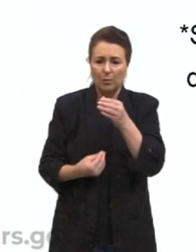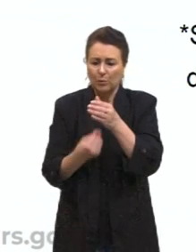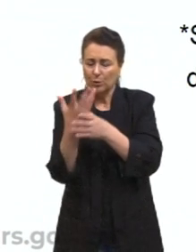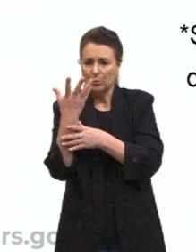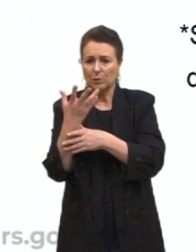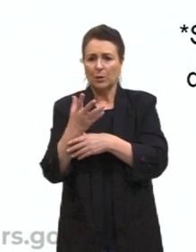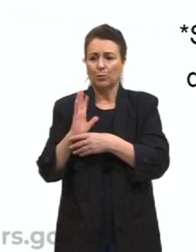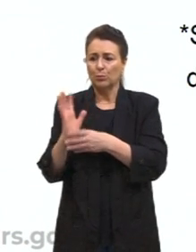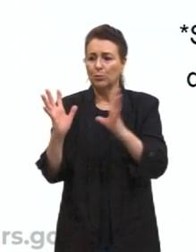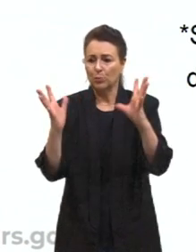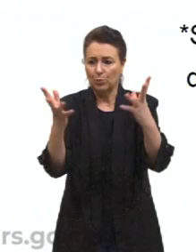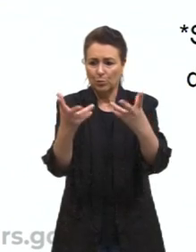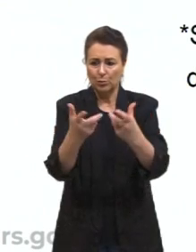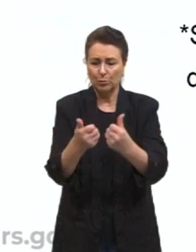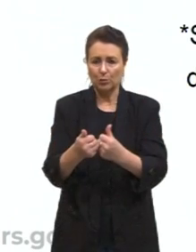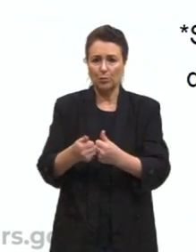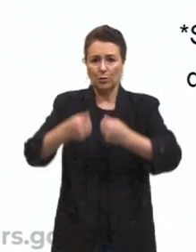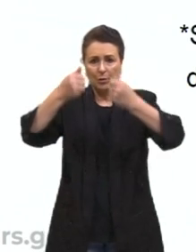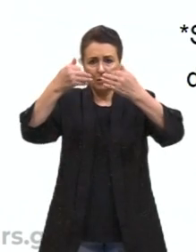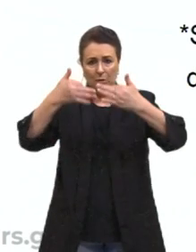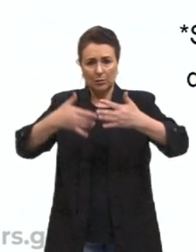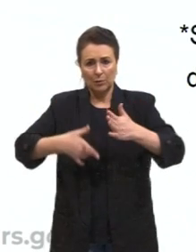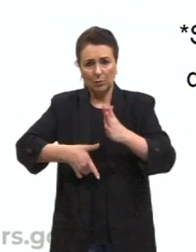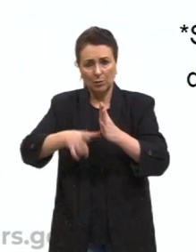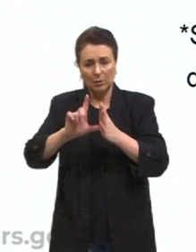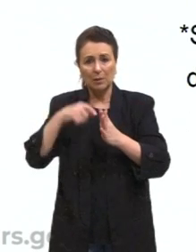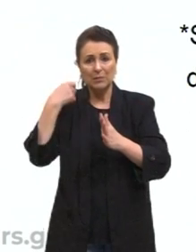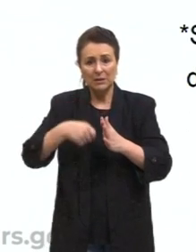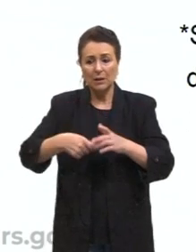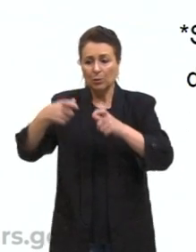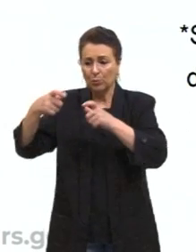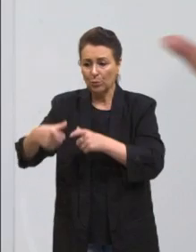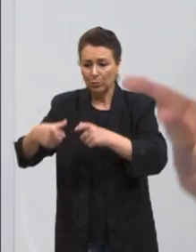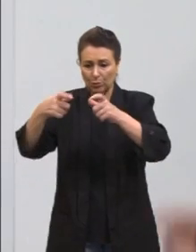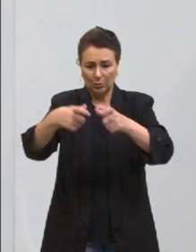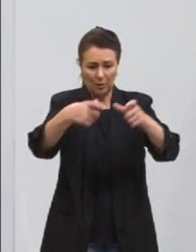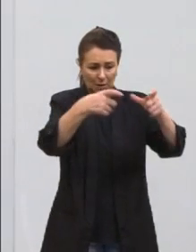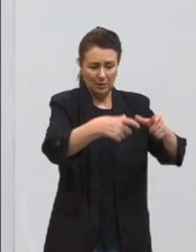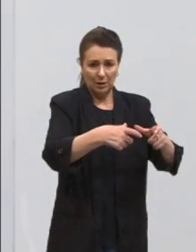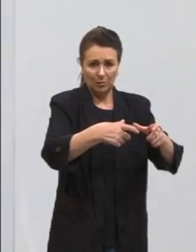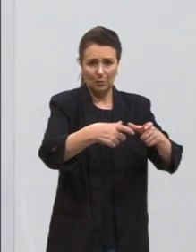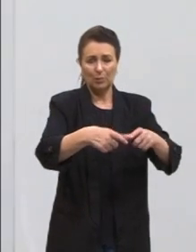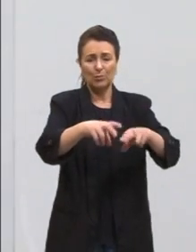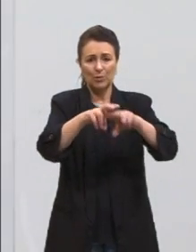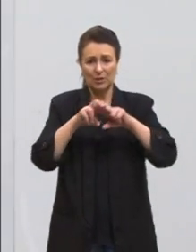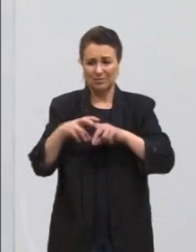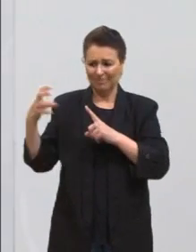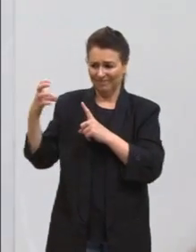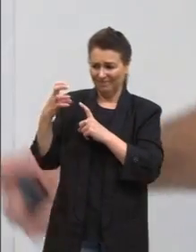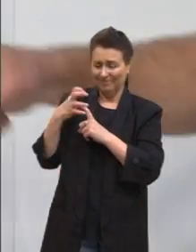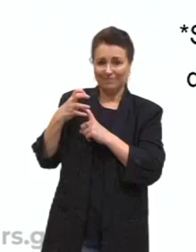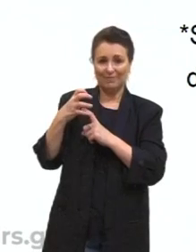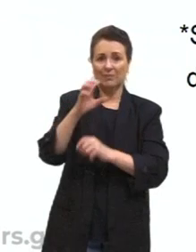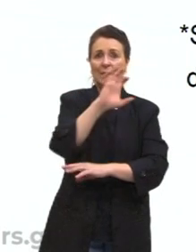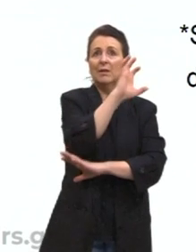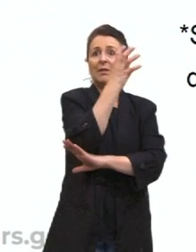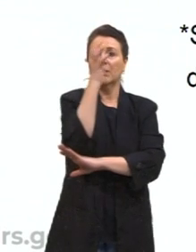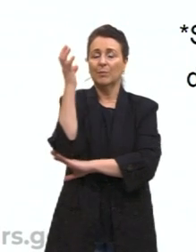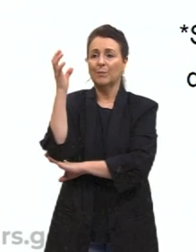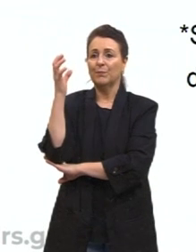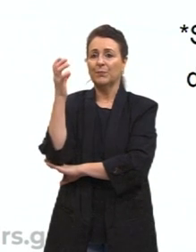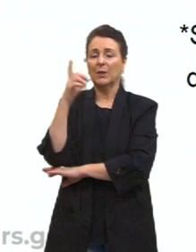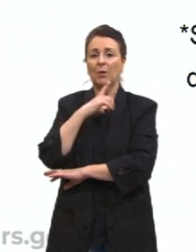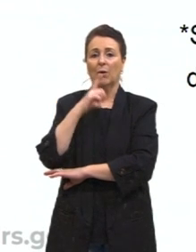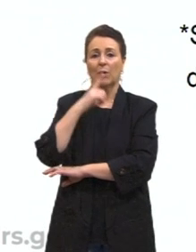consumo que nós falamos, ela precisa desses depósitos que são essa agressão à natureza, né? Olha de novo aqui nosso